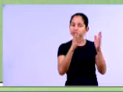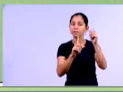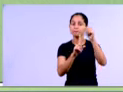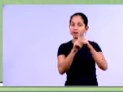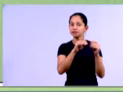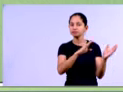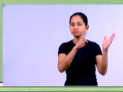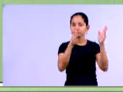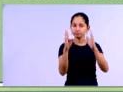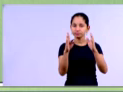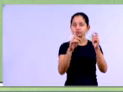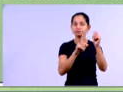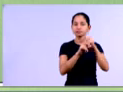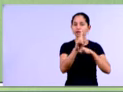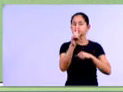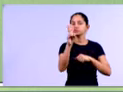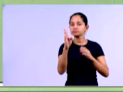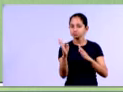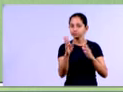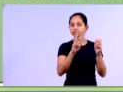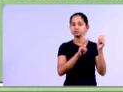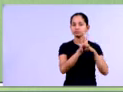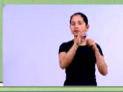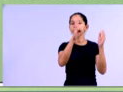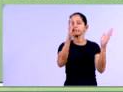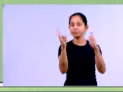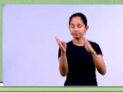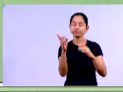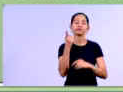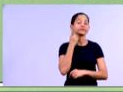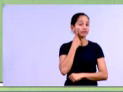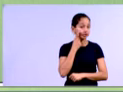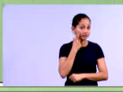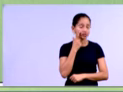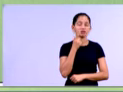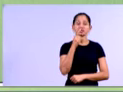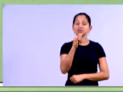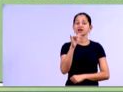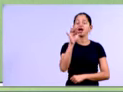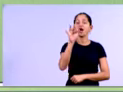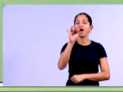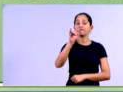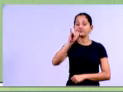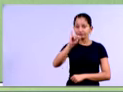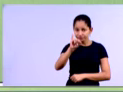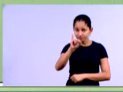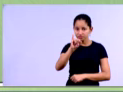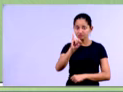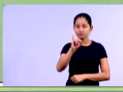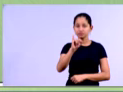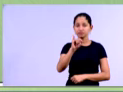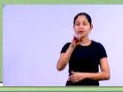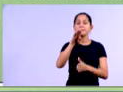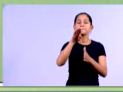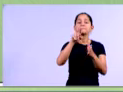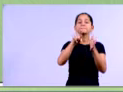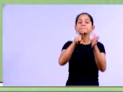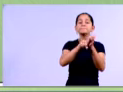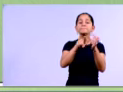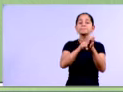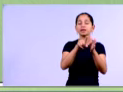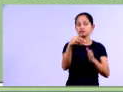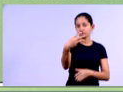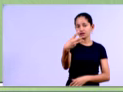a mês, ok? Então, a empresa estará insolvente se o FI for inferior a menos 3,